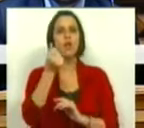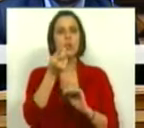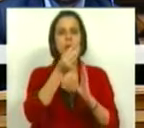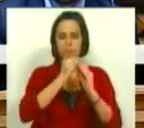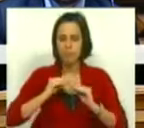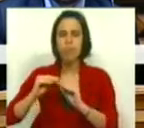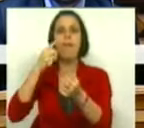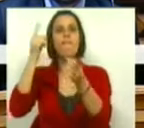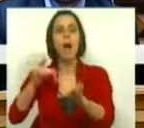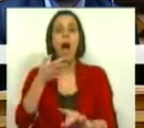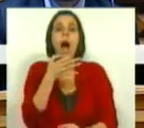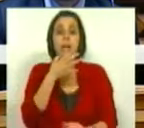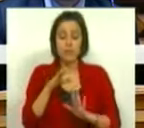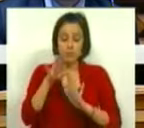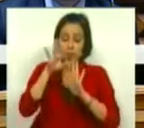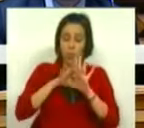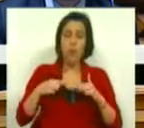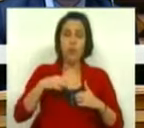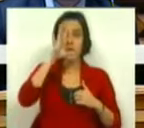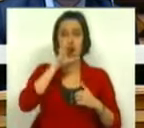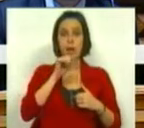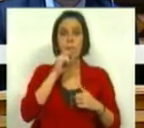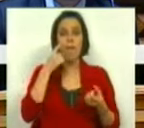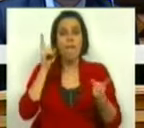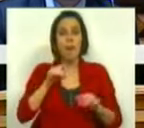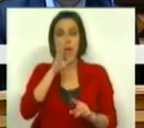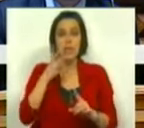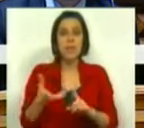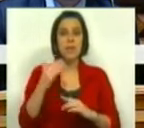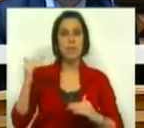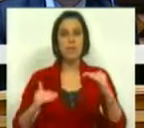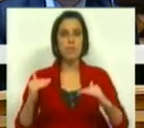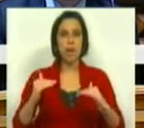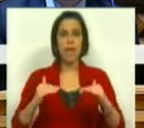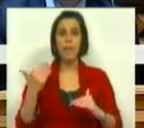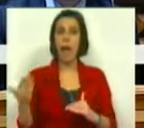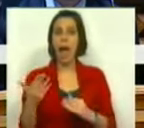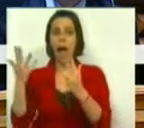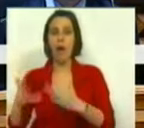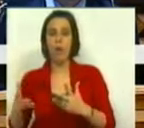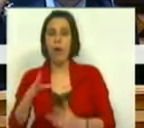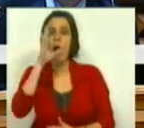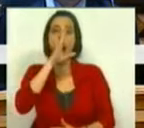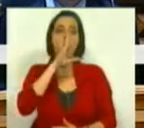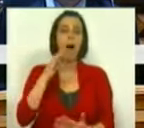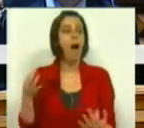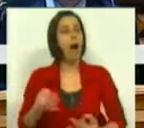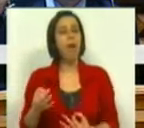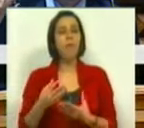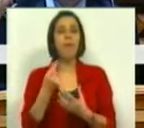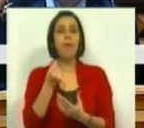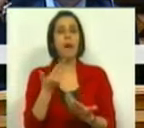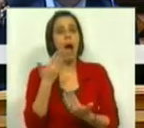pois o Estado só estará em condições de o repor se conseguir reequilibrar as suas contas e se tiver naturalmente